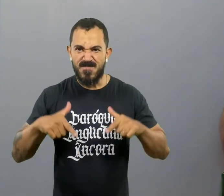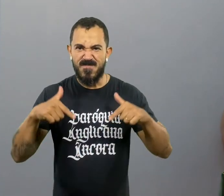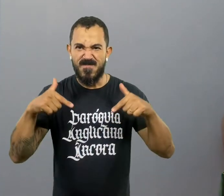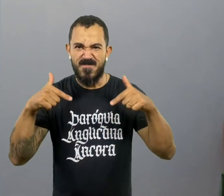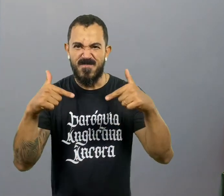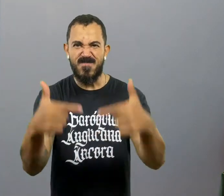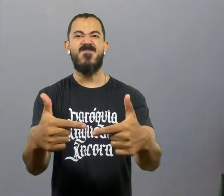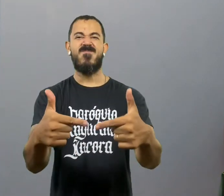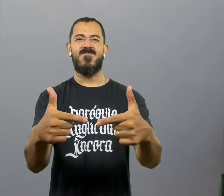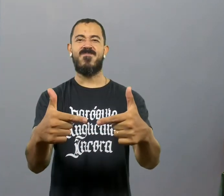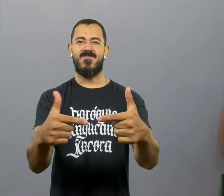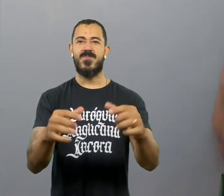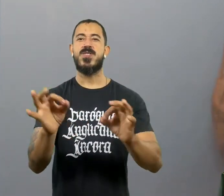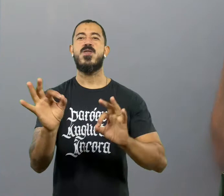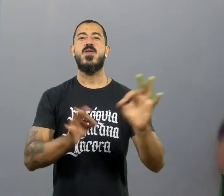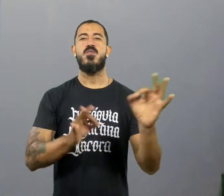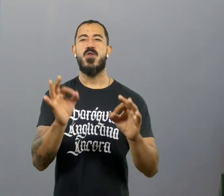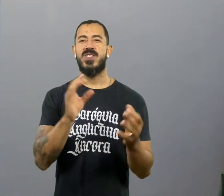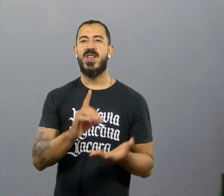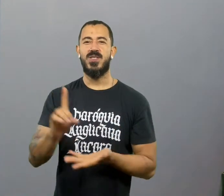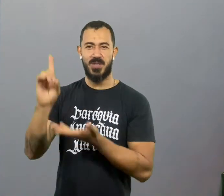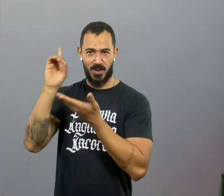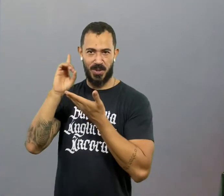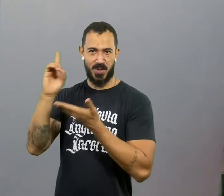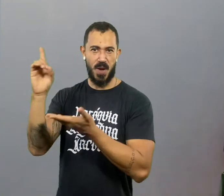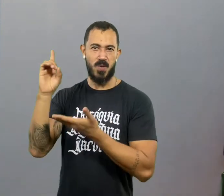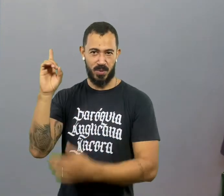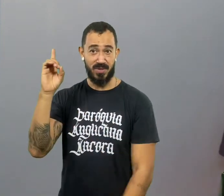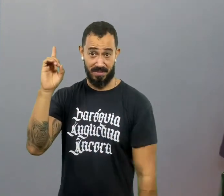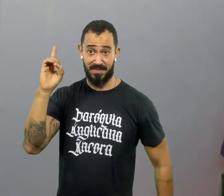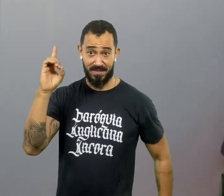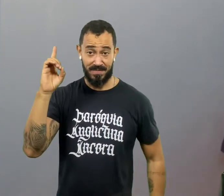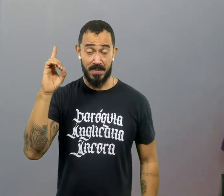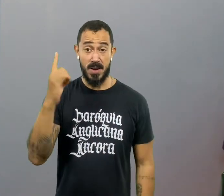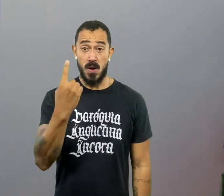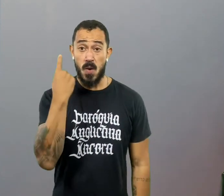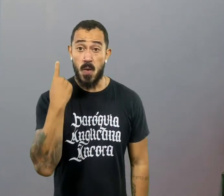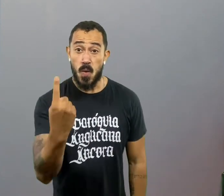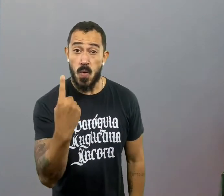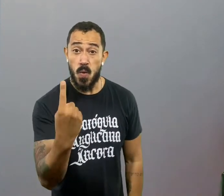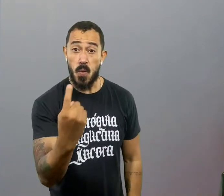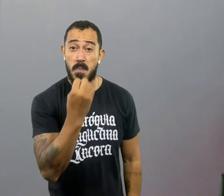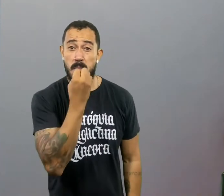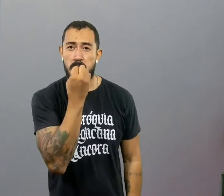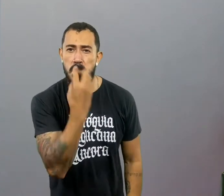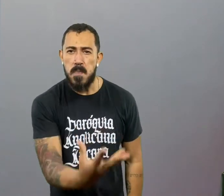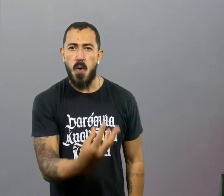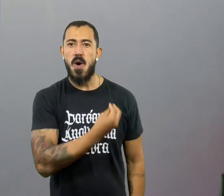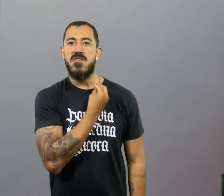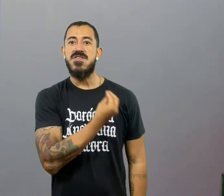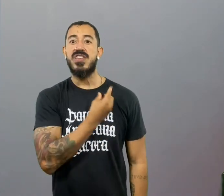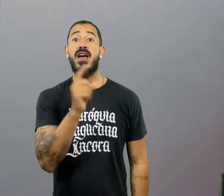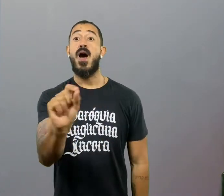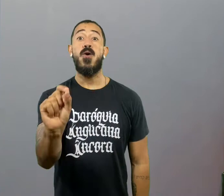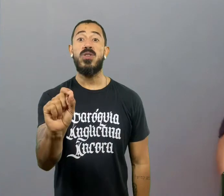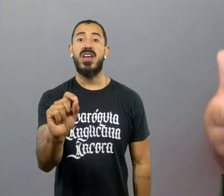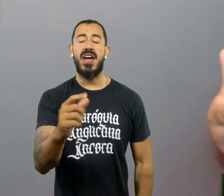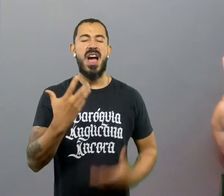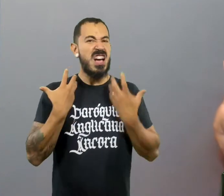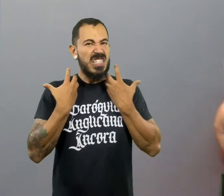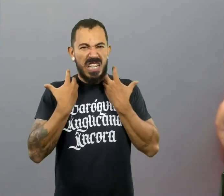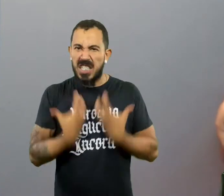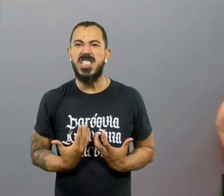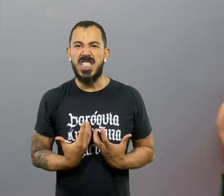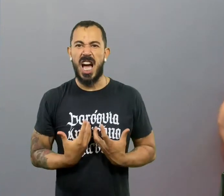desse grande projeto. Ele se gasta nisso. Uma vida boa é uma vida que você pode se cansar para descansar de